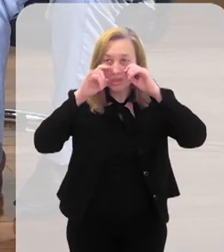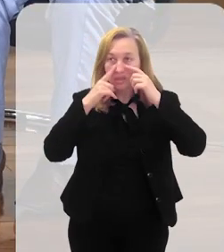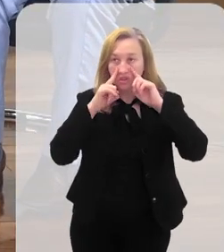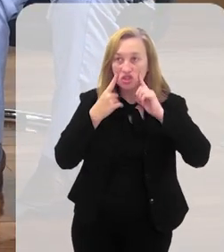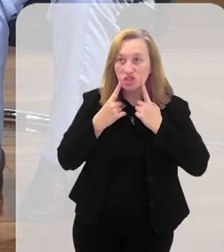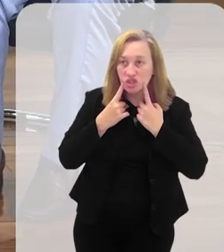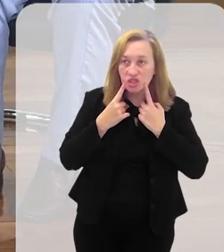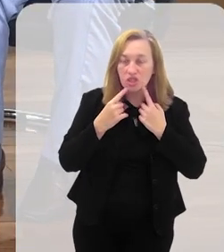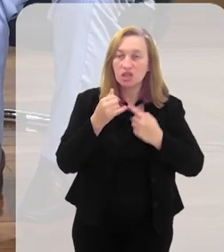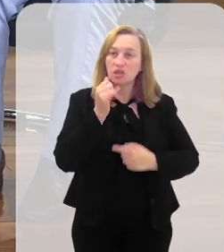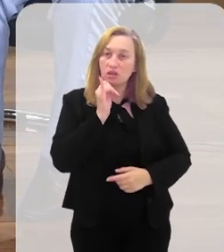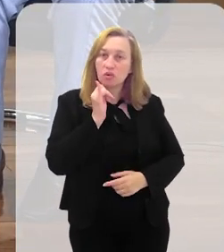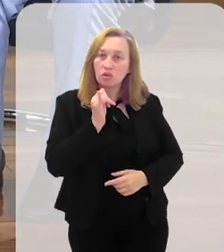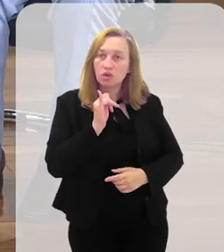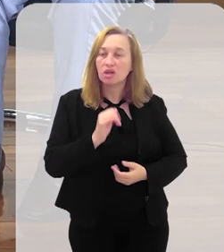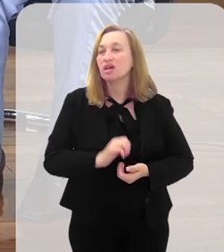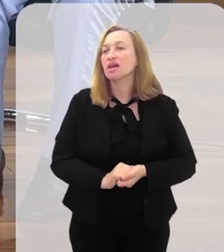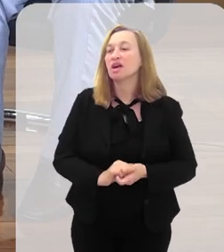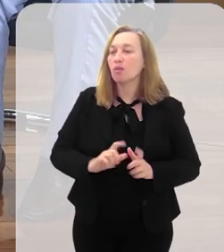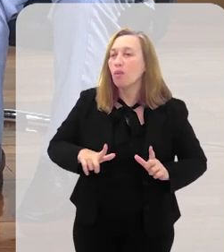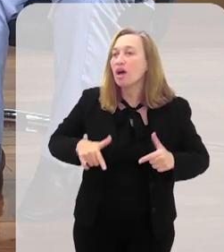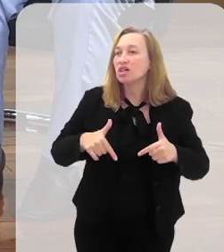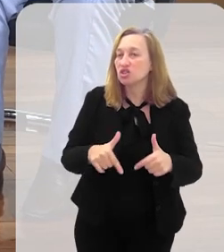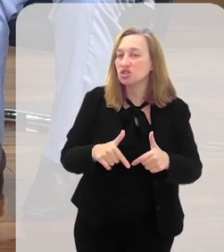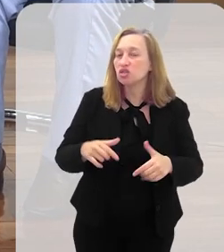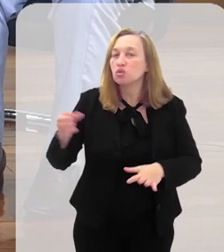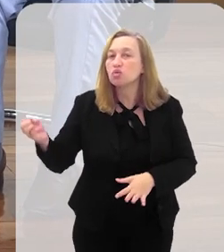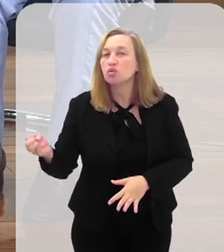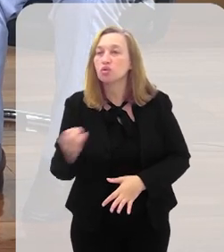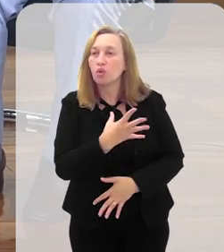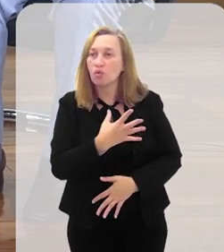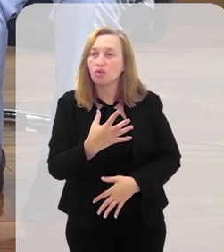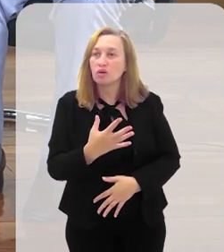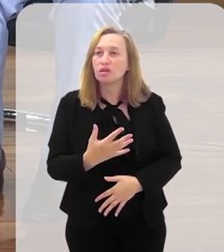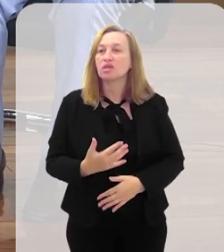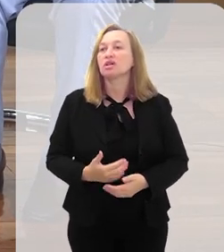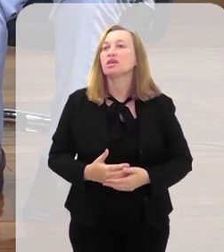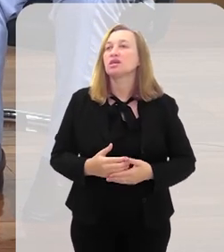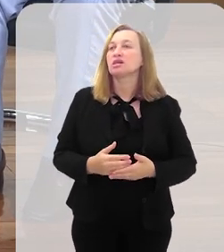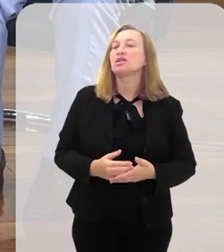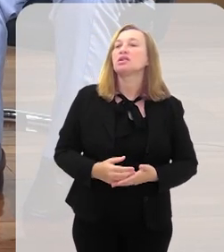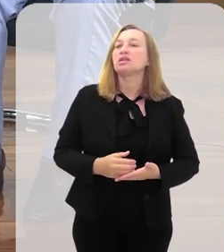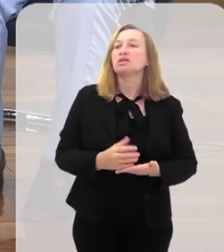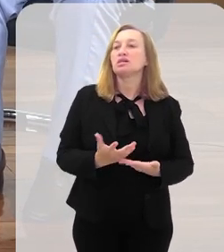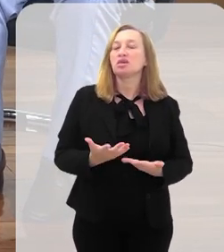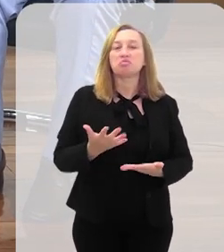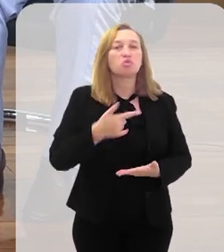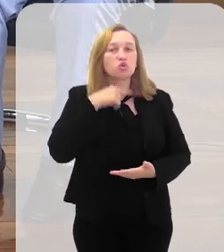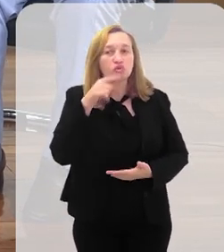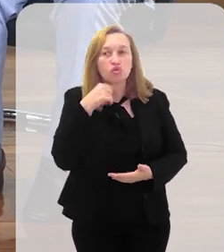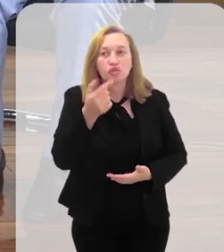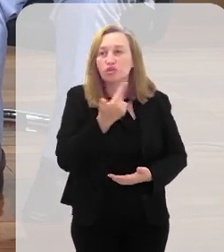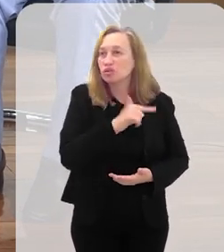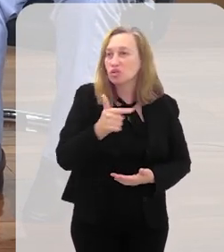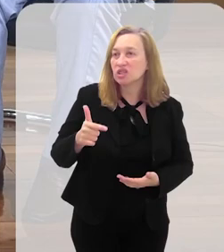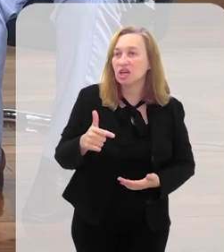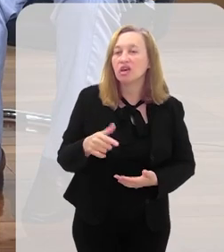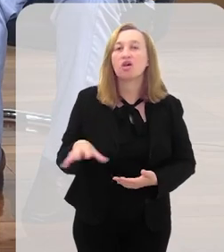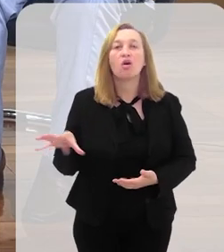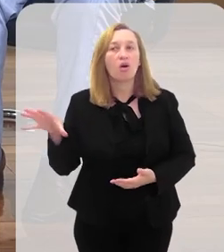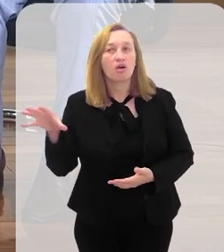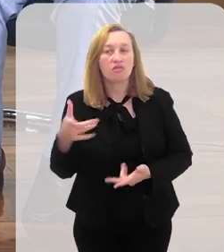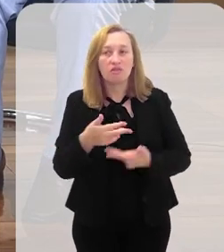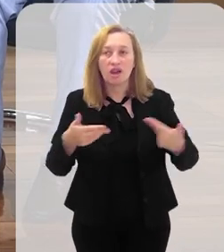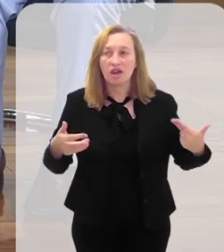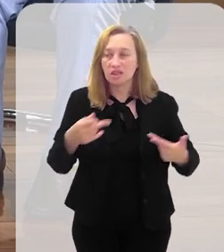e documento. É uma forma muito nova, muito inovadora, até esta forma de contar. Eu não tenho dúvida de já ter ouvido muita